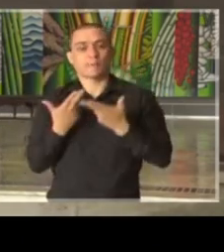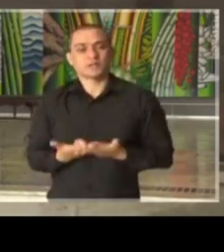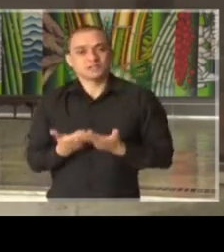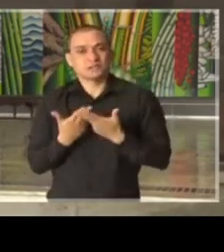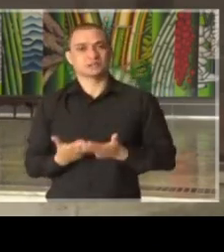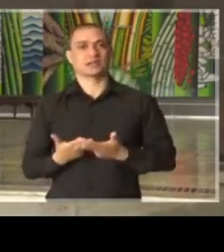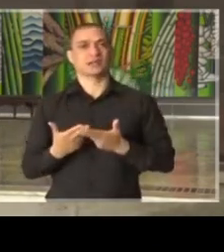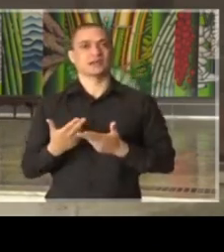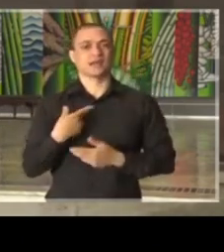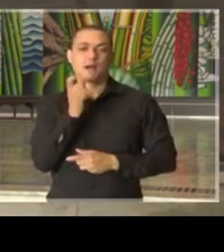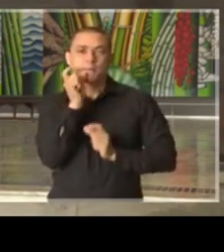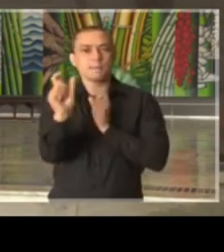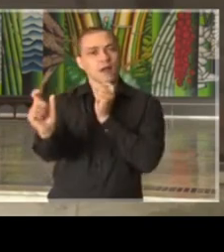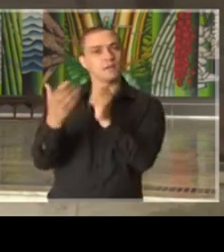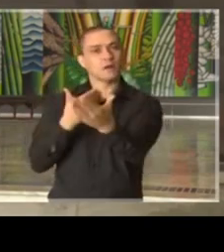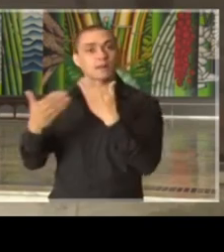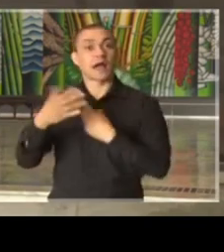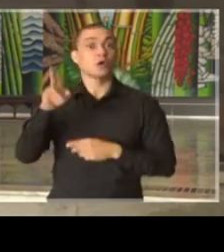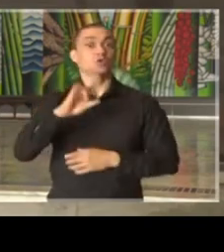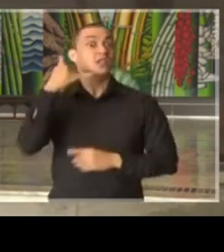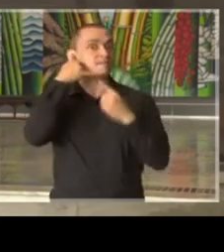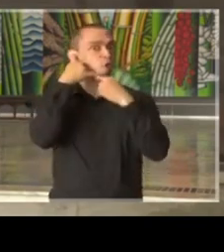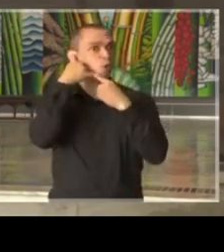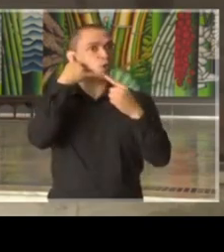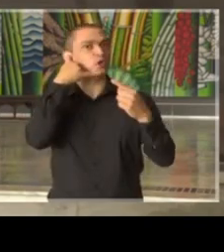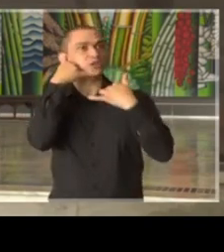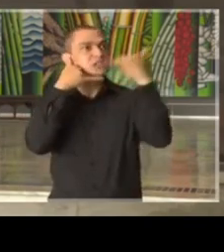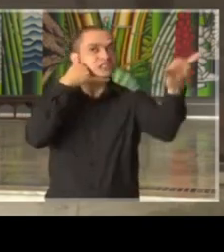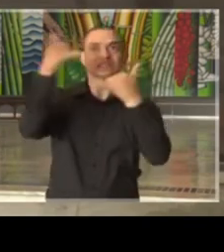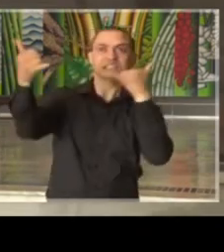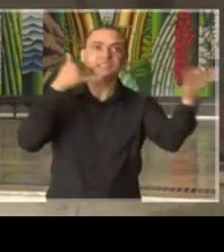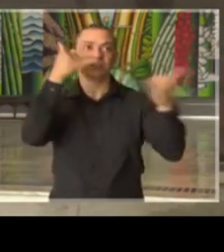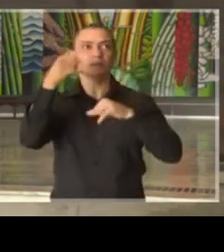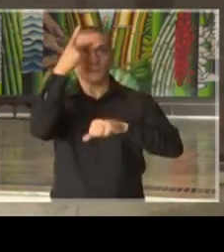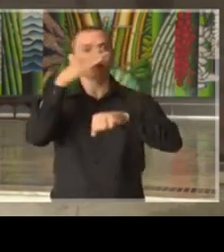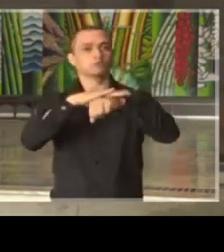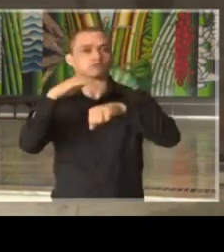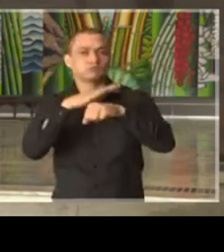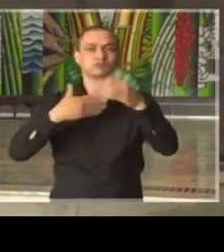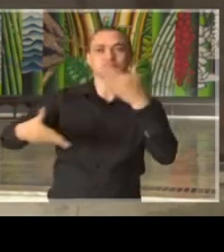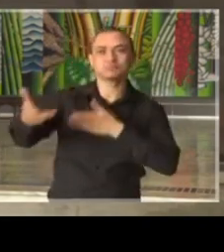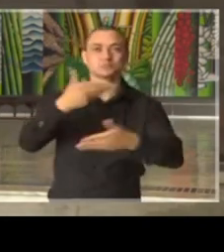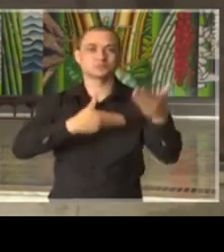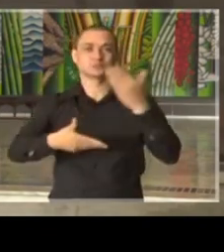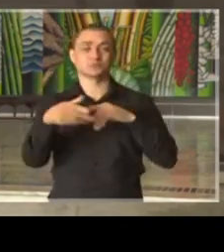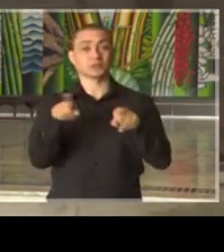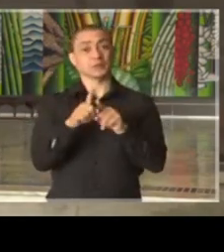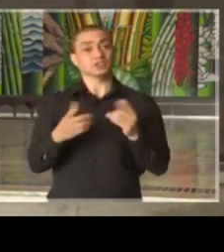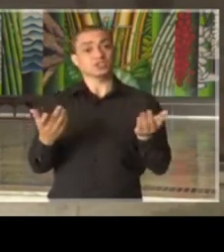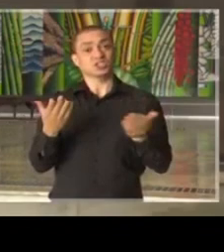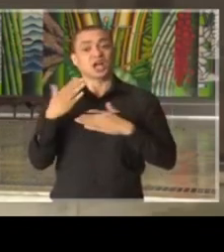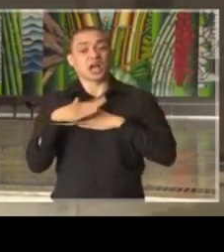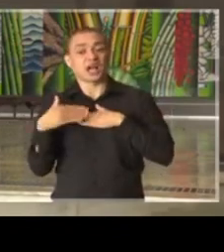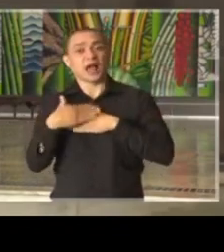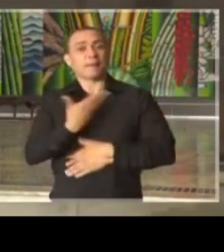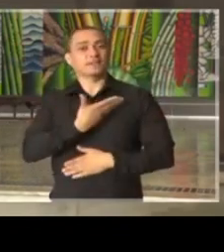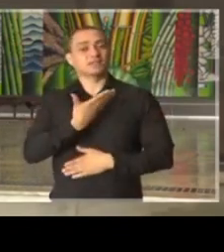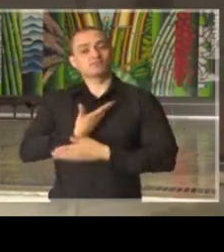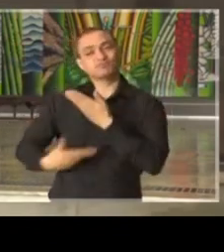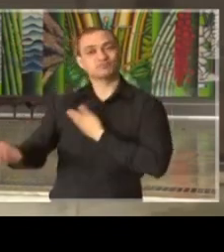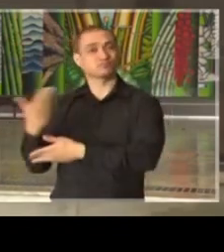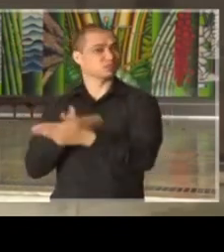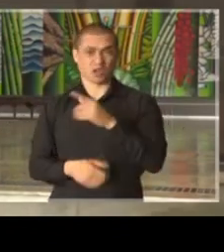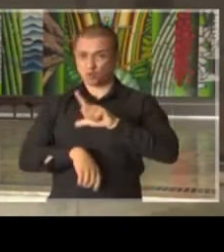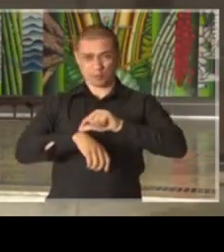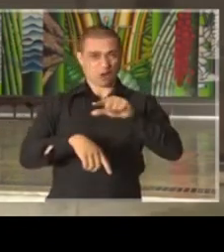palavra, o uso do telefone para uma palavra de apoio, de conforto, de consideração e de amizade. Não